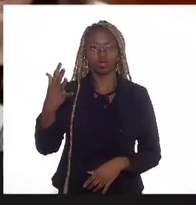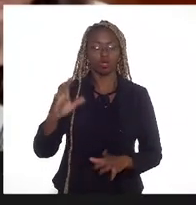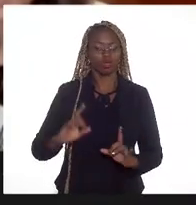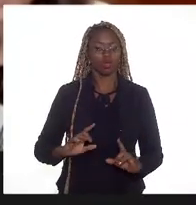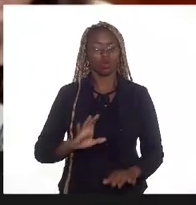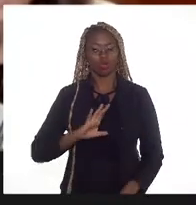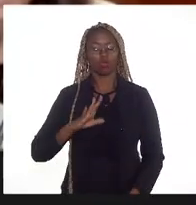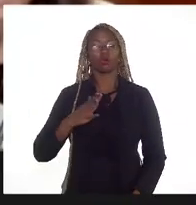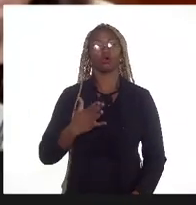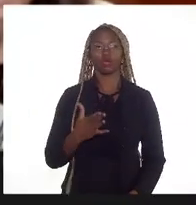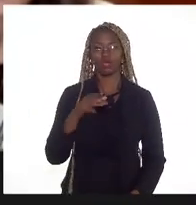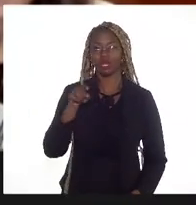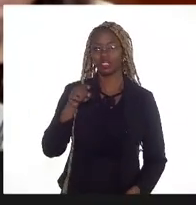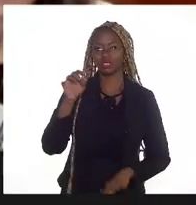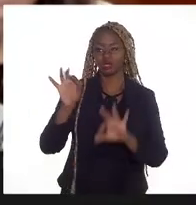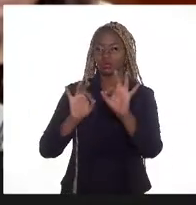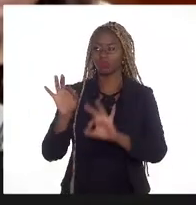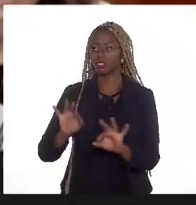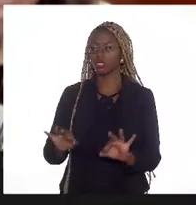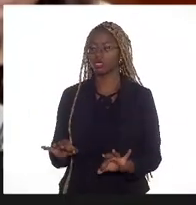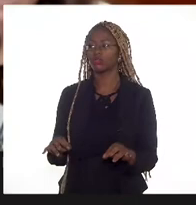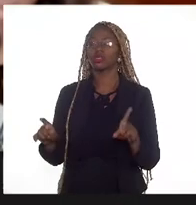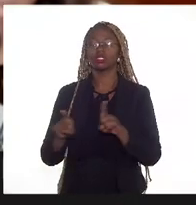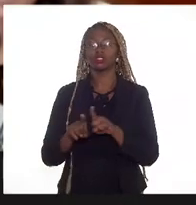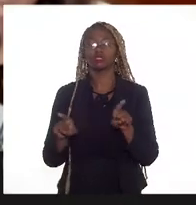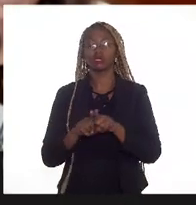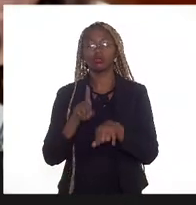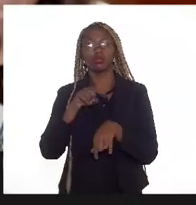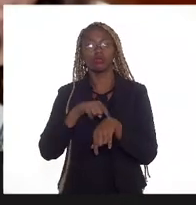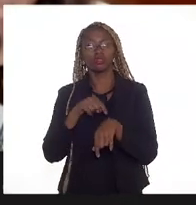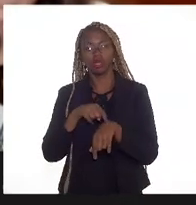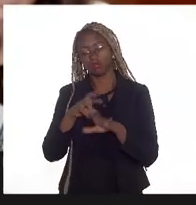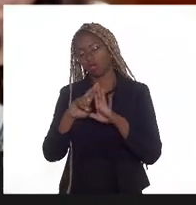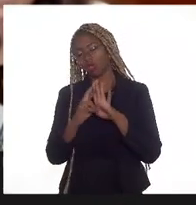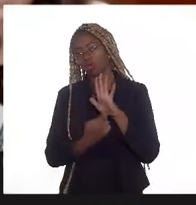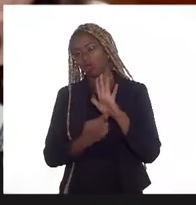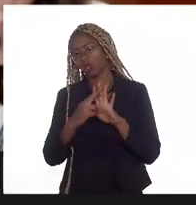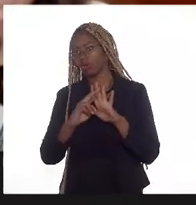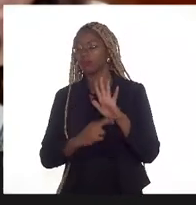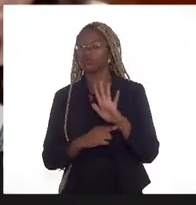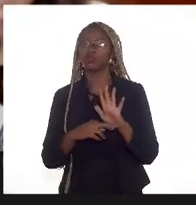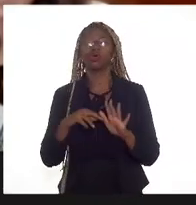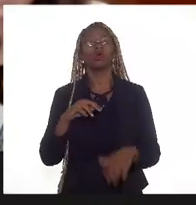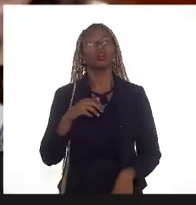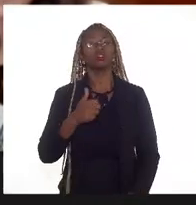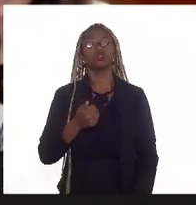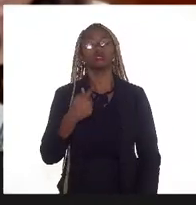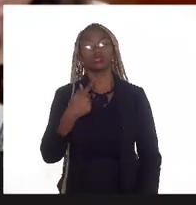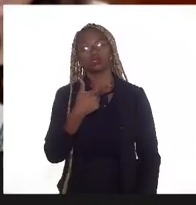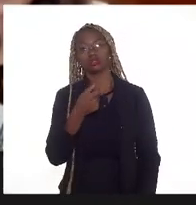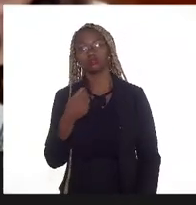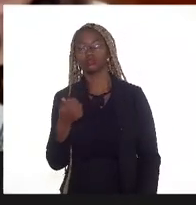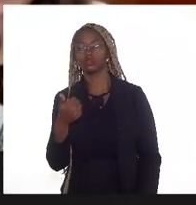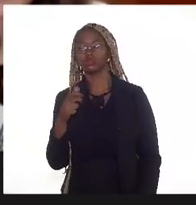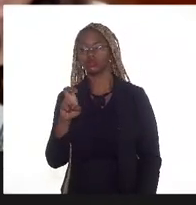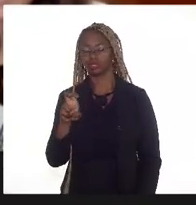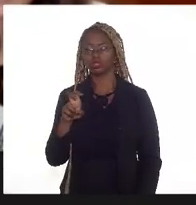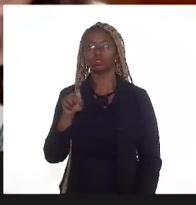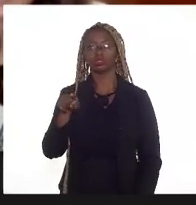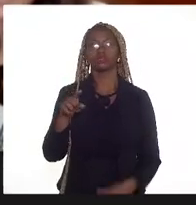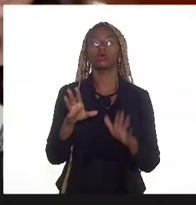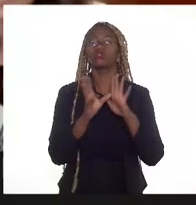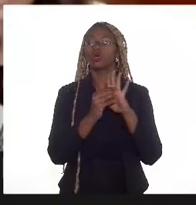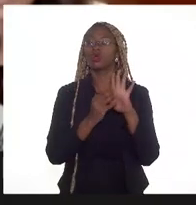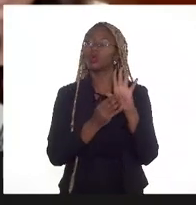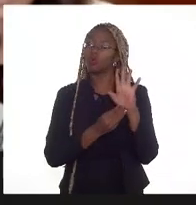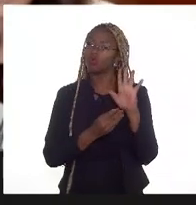o seu plano. E a ANP regulamentou essa resolução da ANP 17 de 2015 sobre conteúdo e